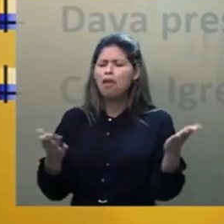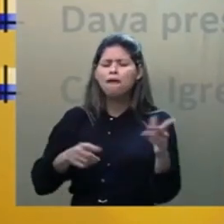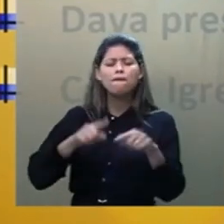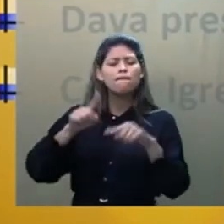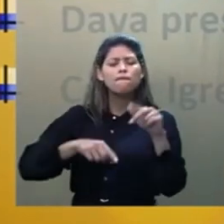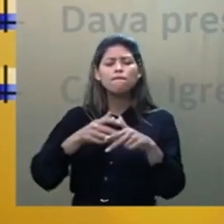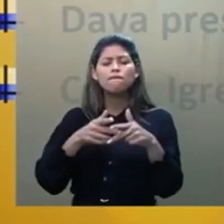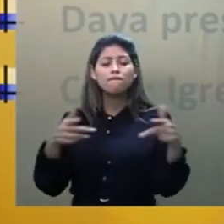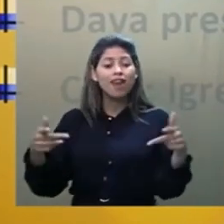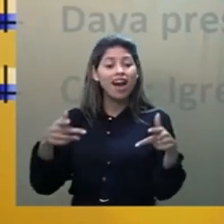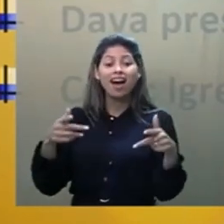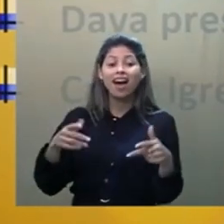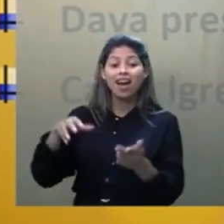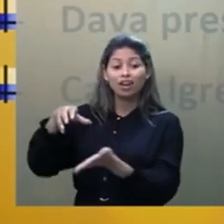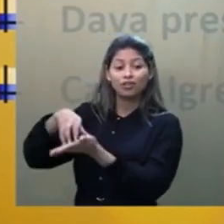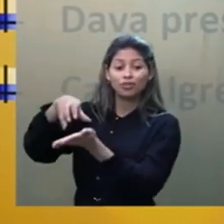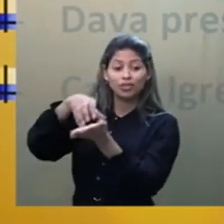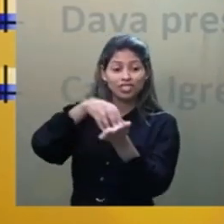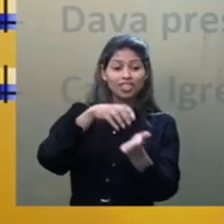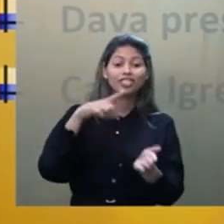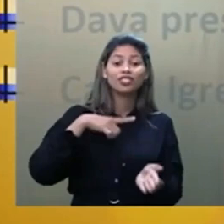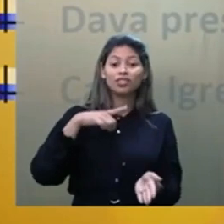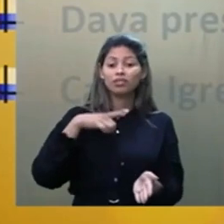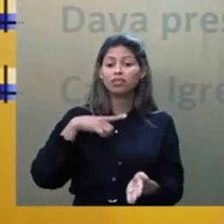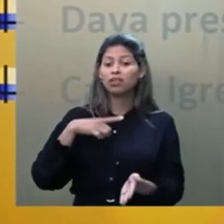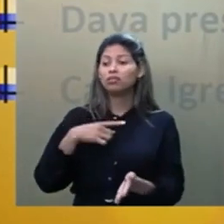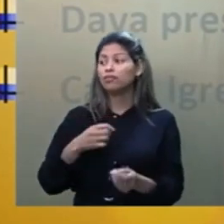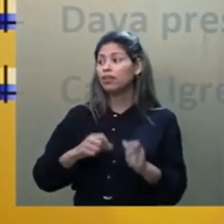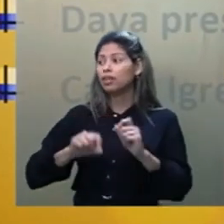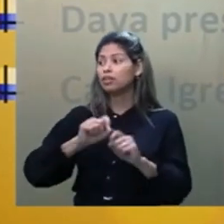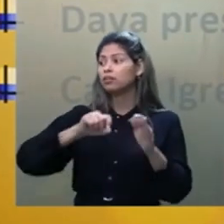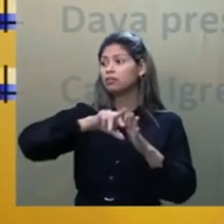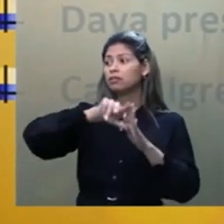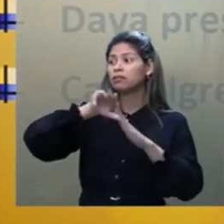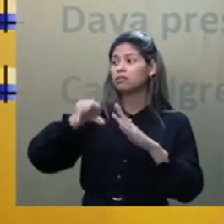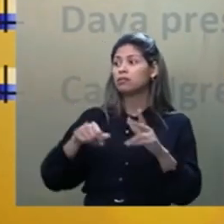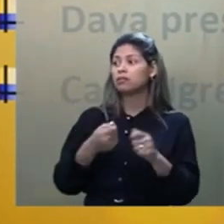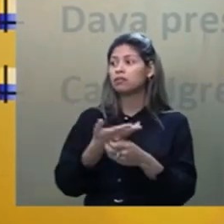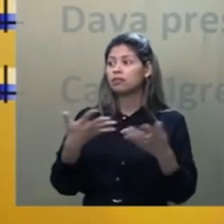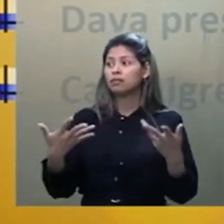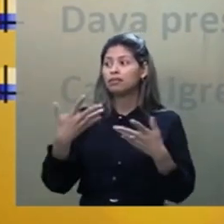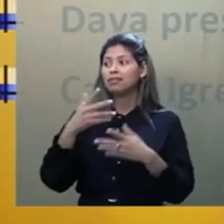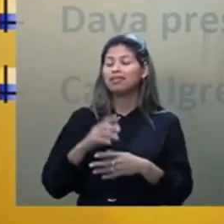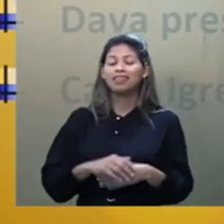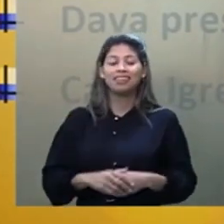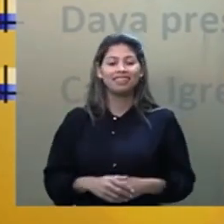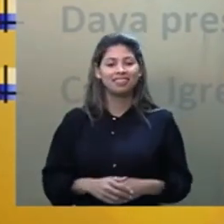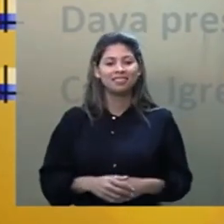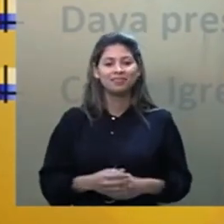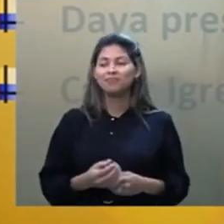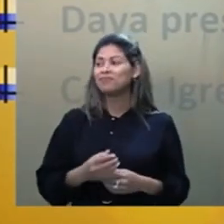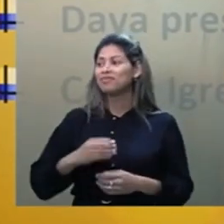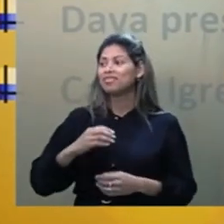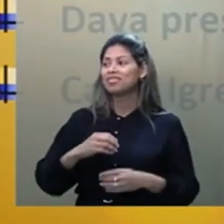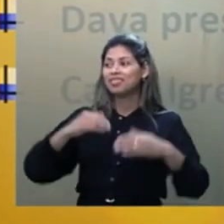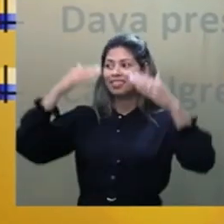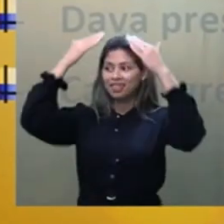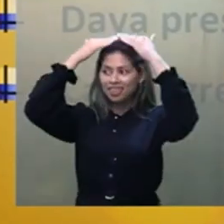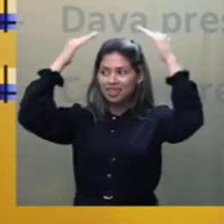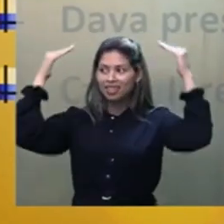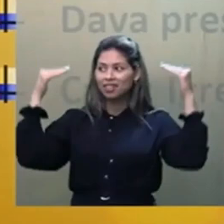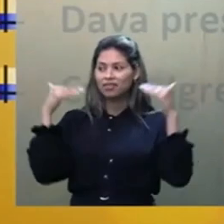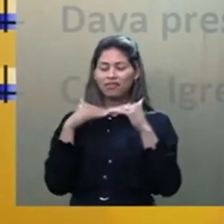as freirinhas adoravam o nosso querido Chico e muitos outros irmãos de outras denominações, não foram,